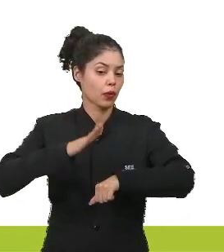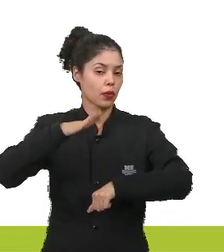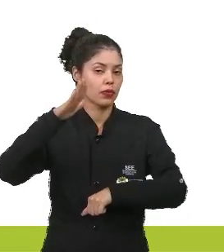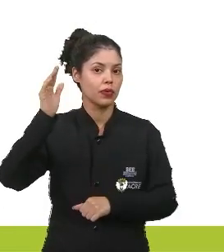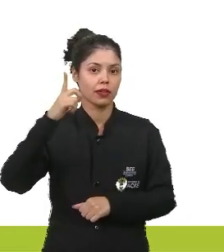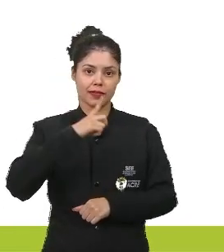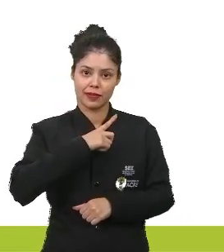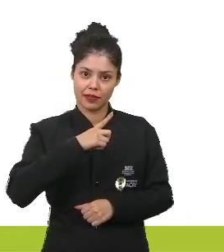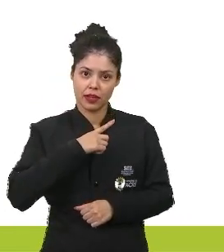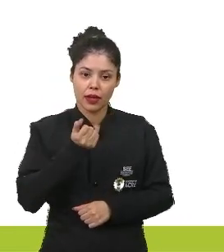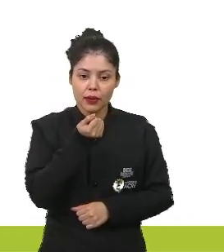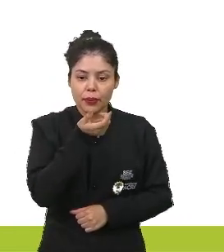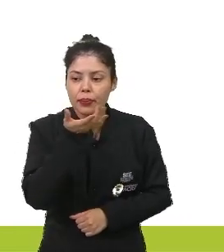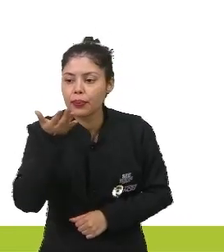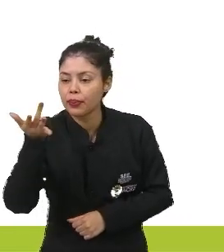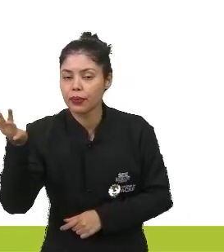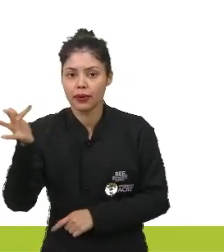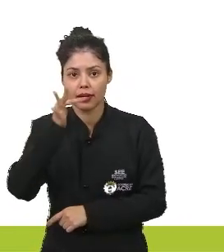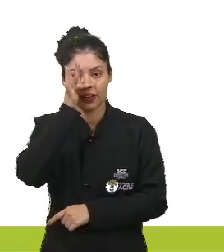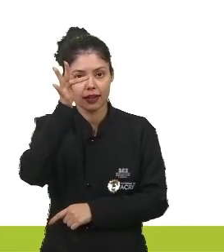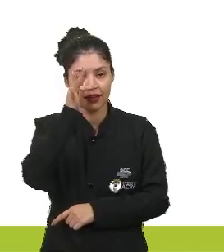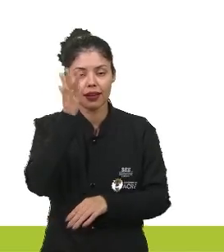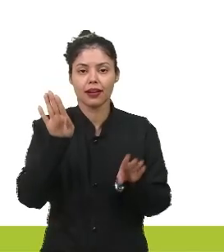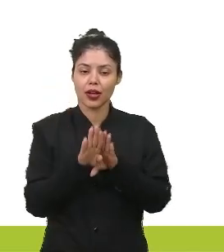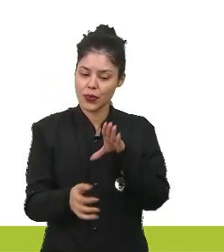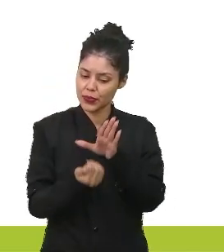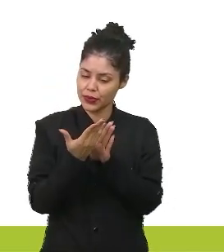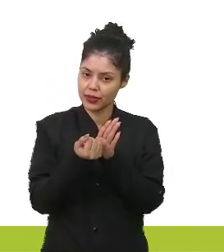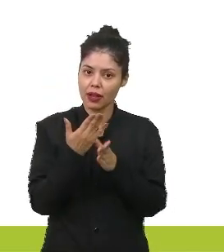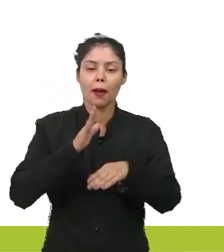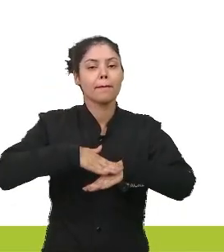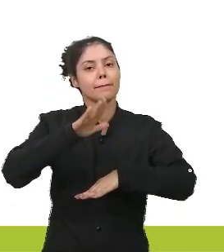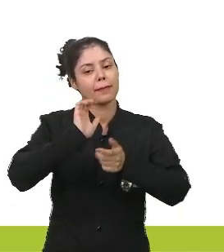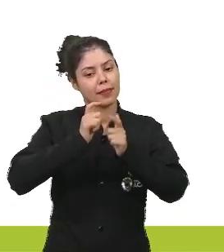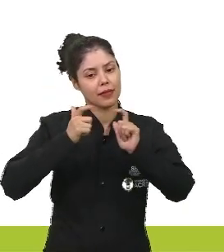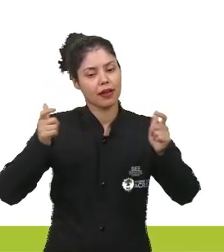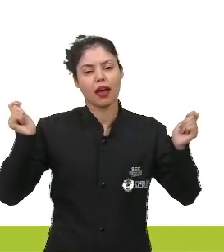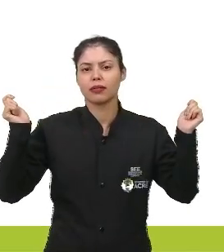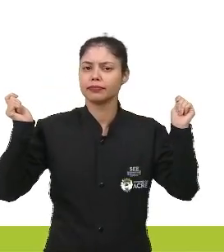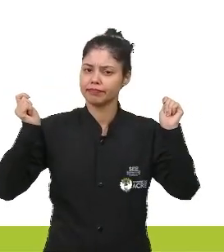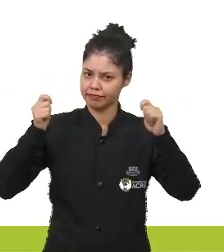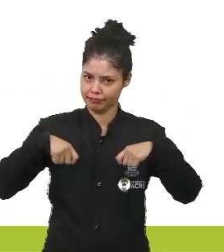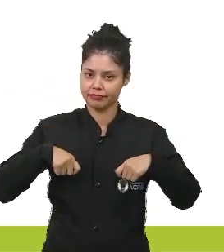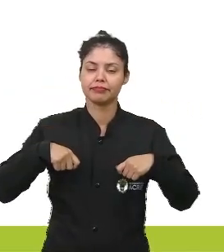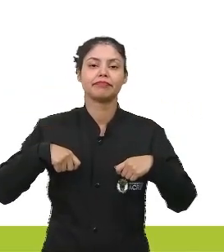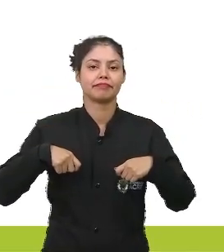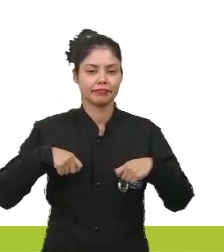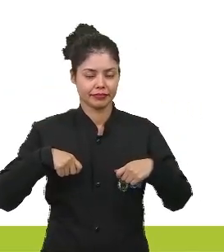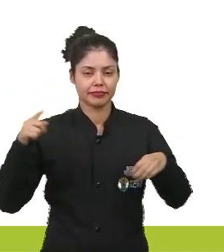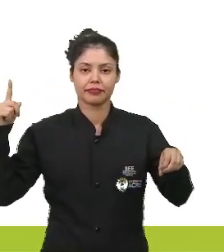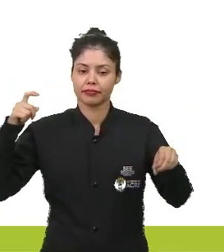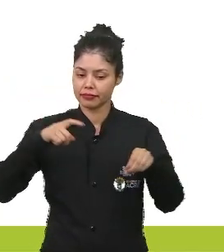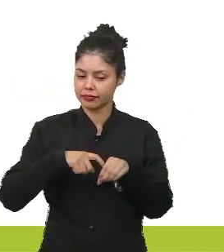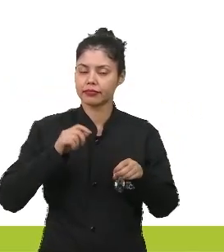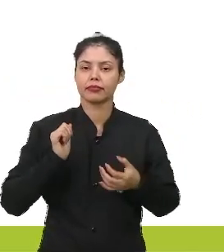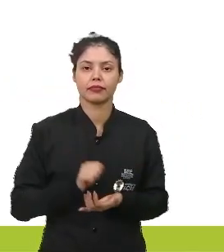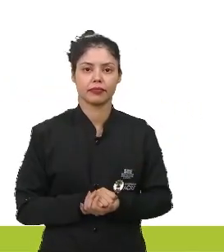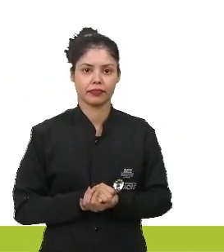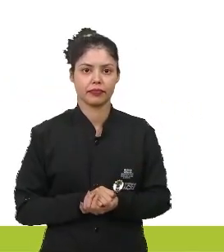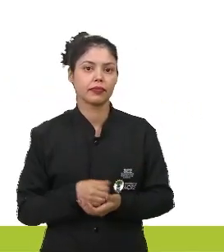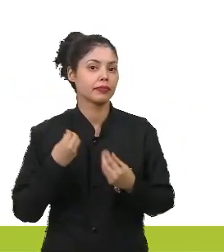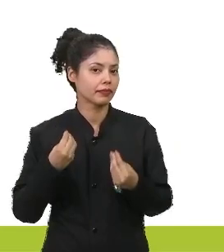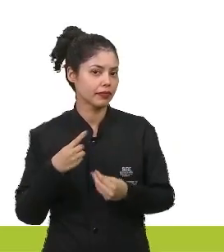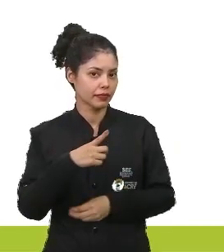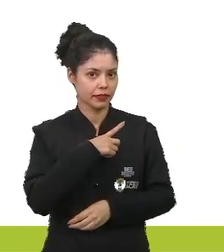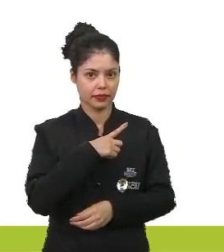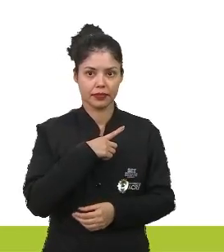grãos de pólen houverem, forem produzidos, maior é a possibilidade de fecundação, para que